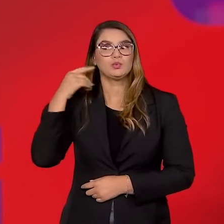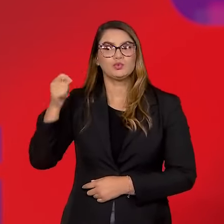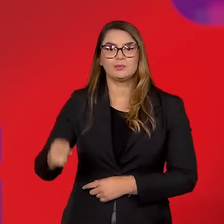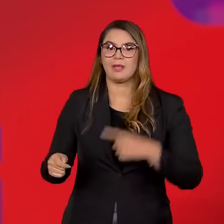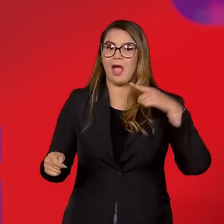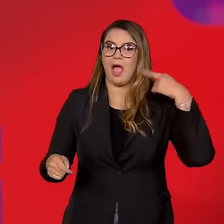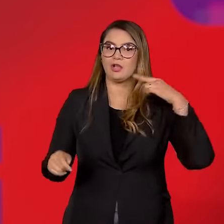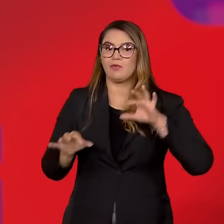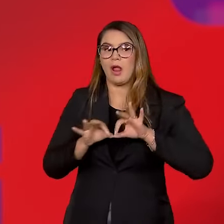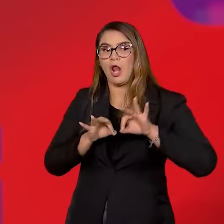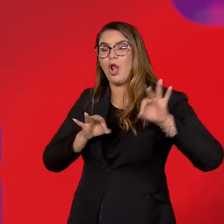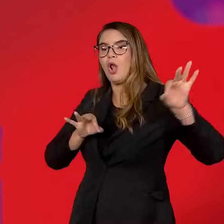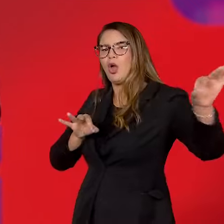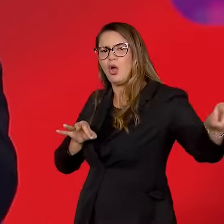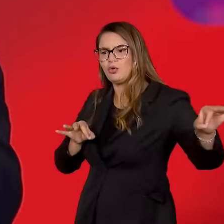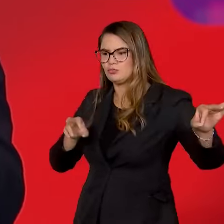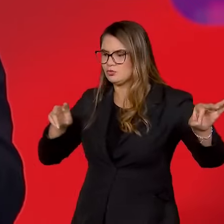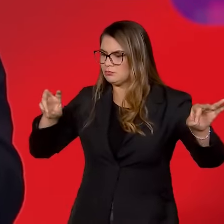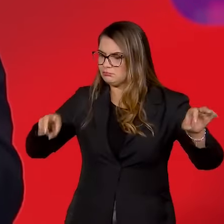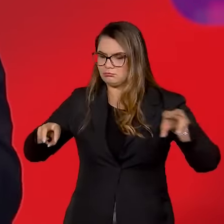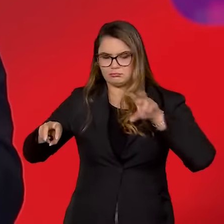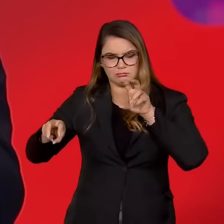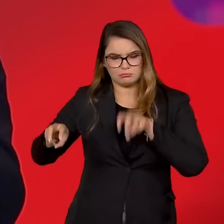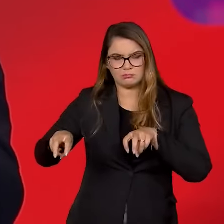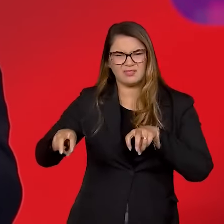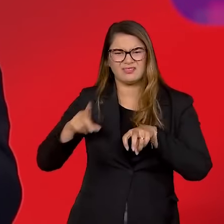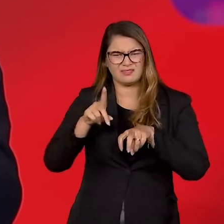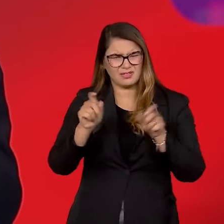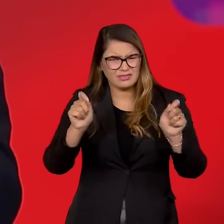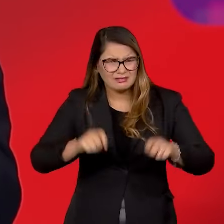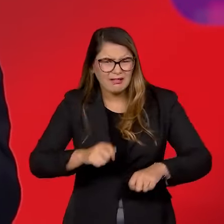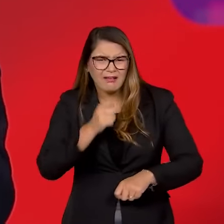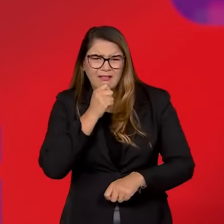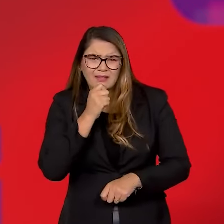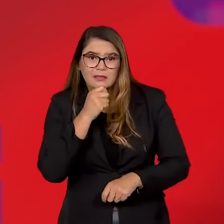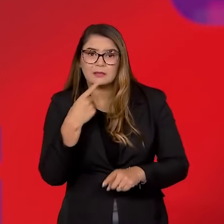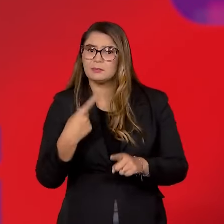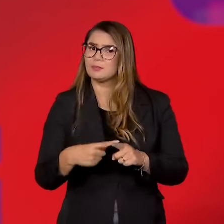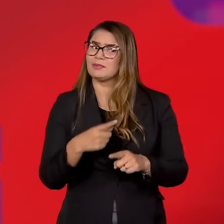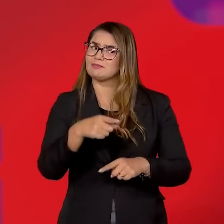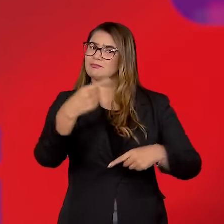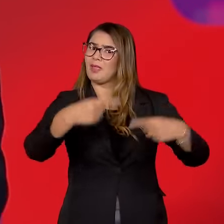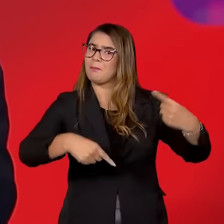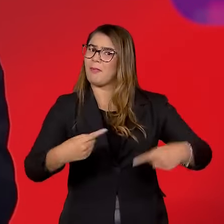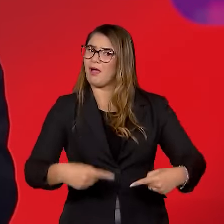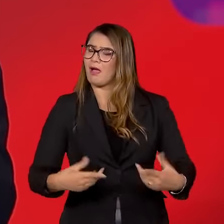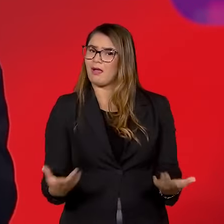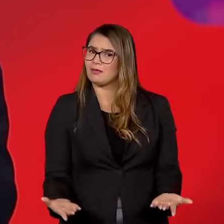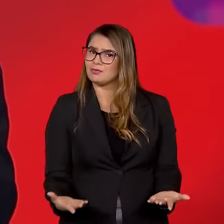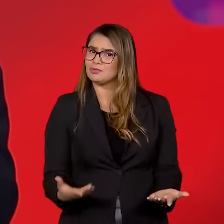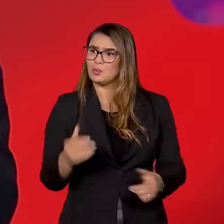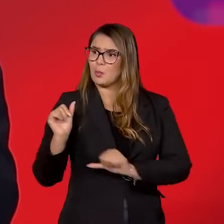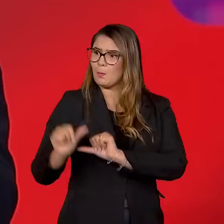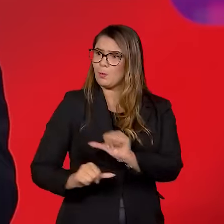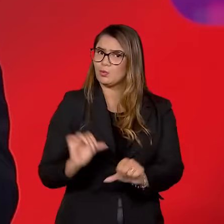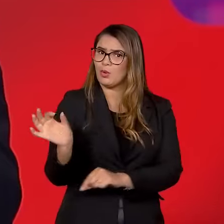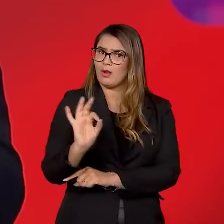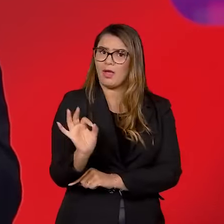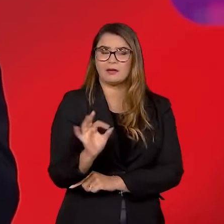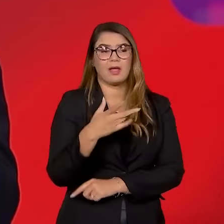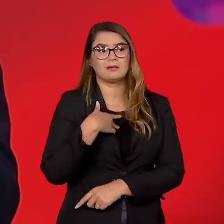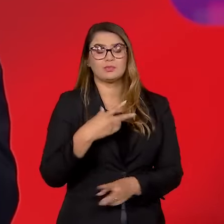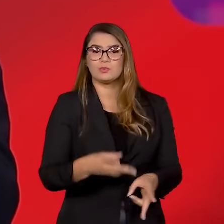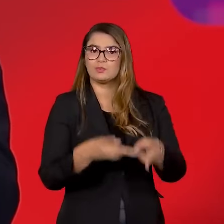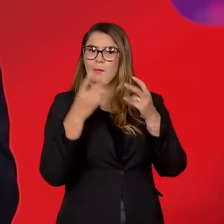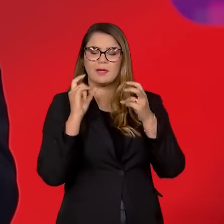canto da... Você acha que tem espaço para isso ainda, né? Porque ensejou muito debate ali, no fim das contas, as coisas não mudaram e as pessoas também não